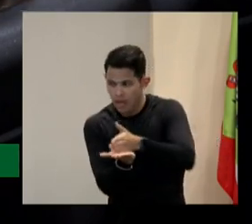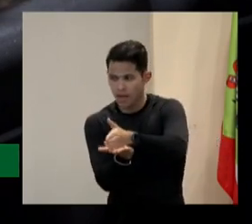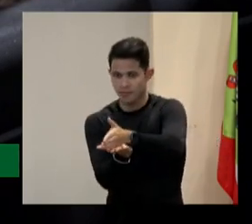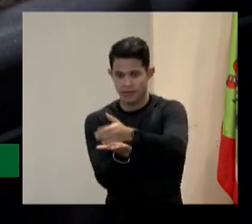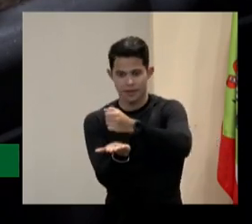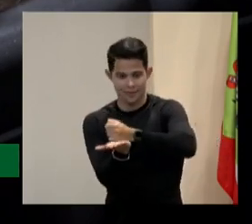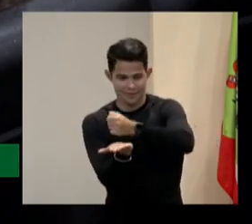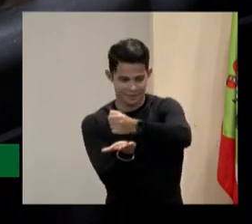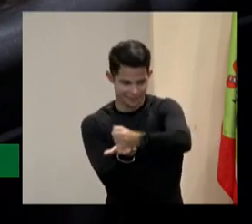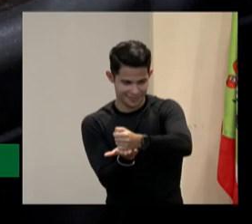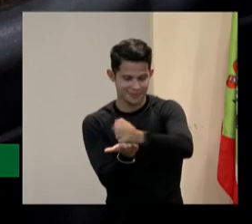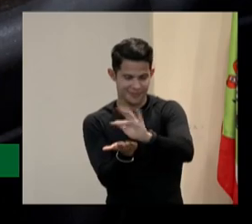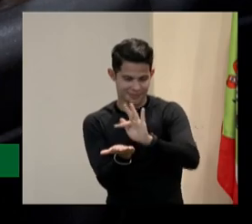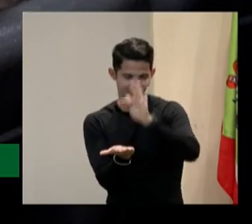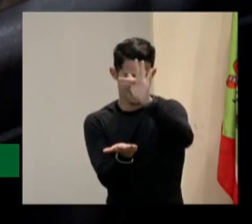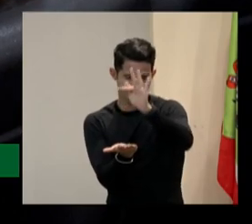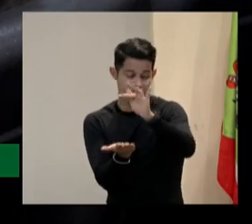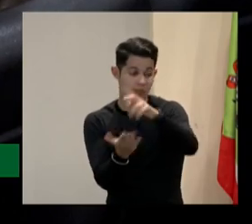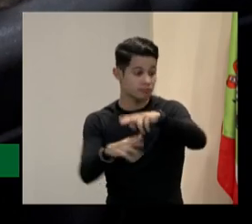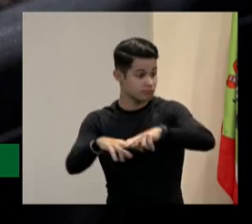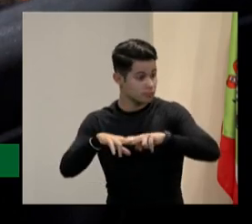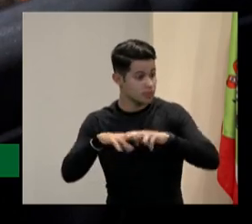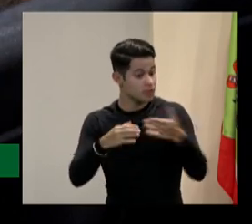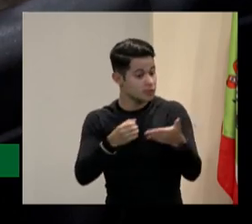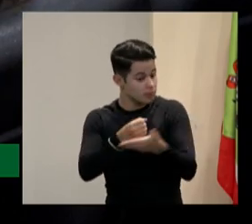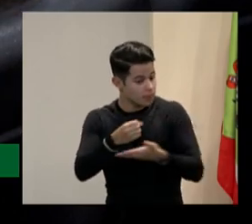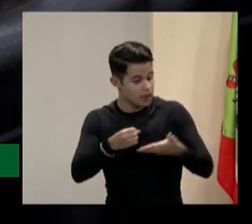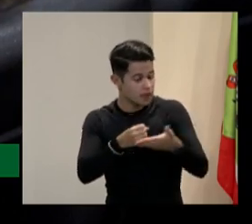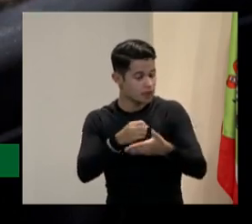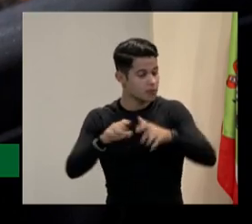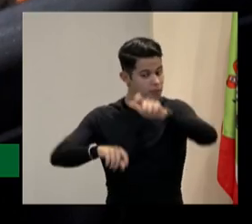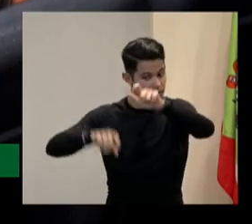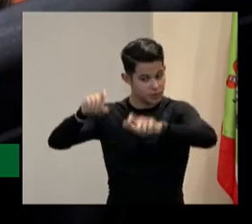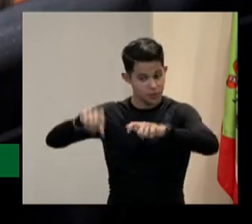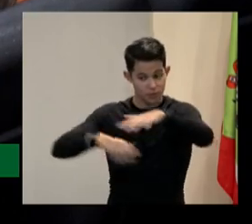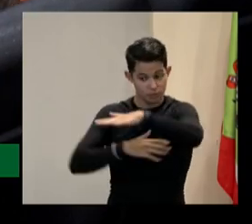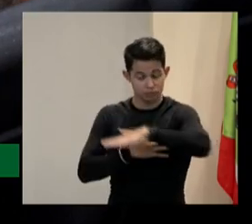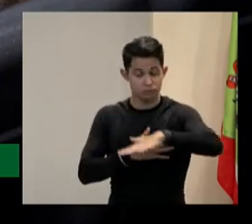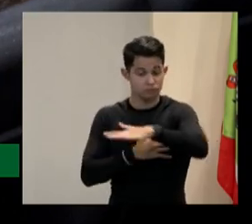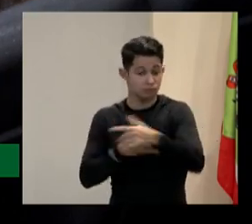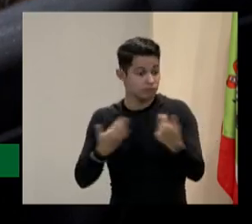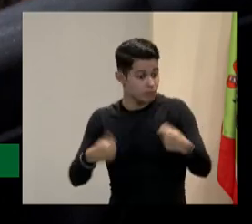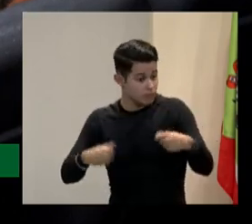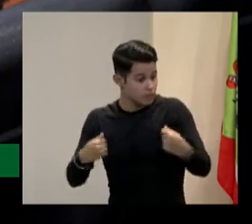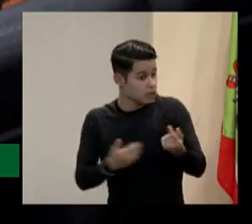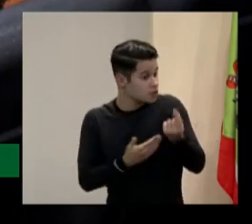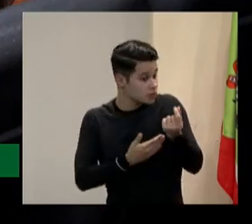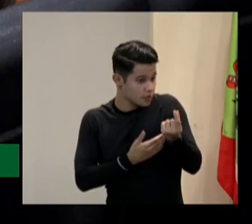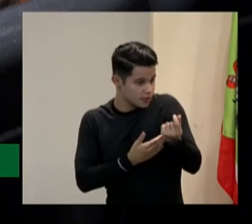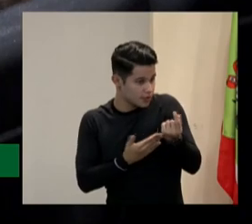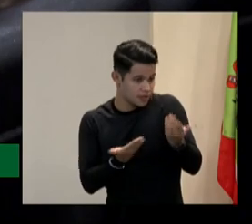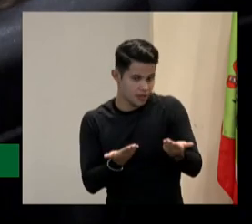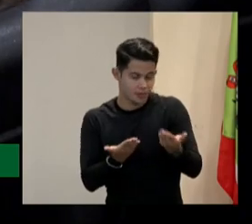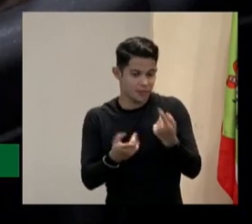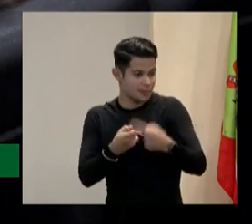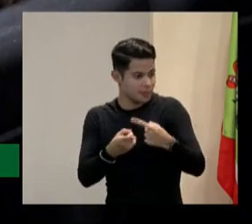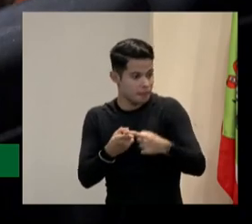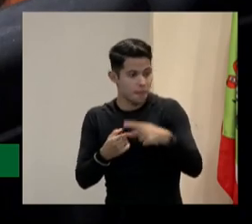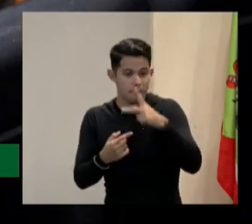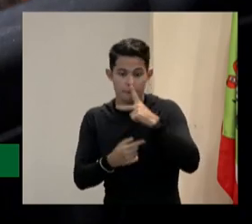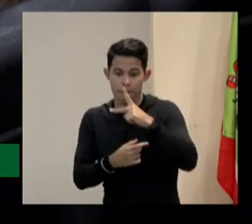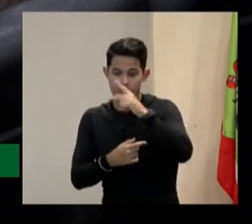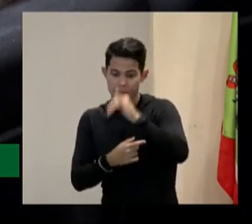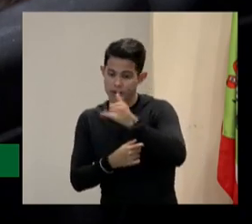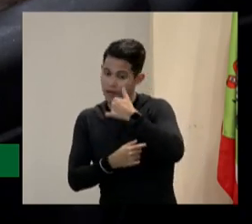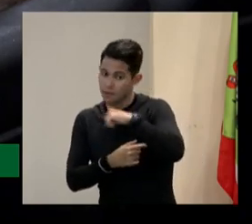fundamental porque as pessoas vão precisar se manterem uma vez que os pais acabam falecendo e elas